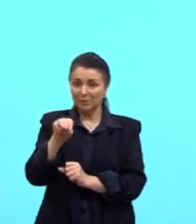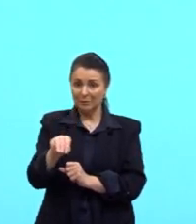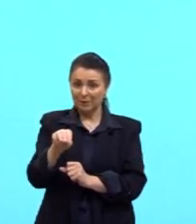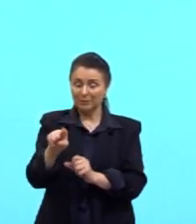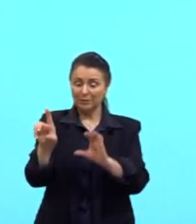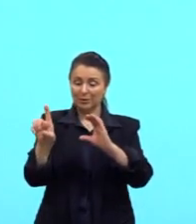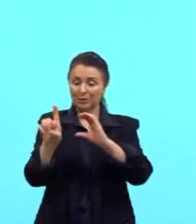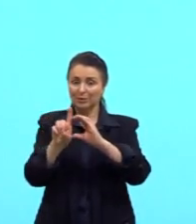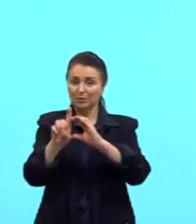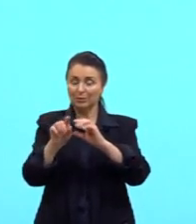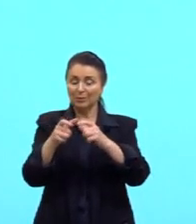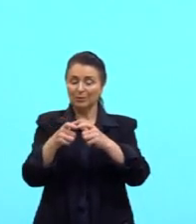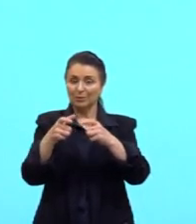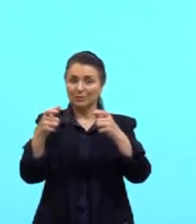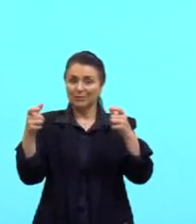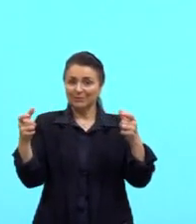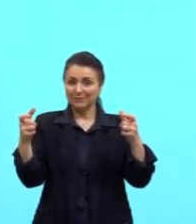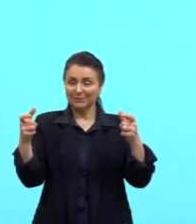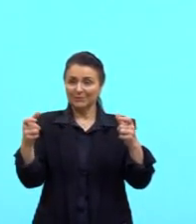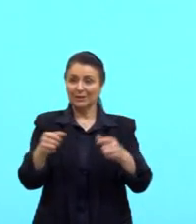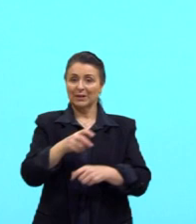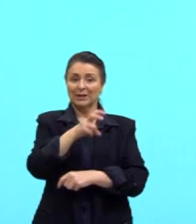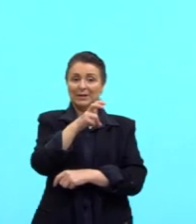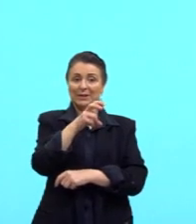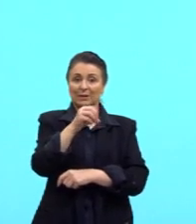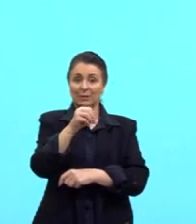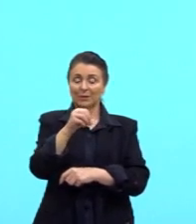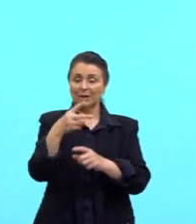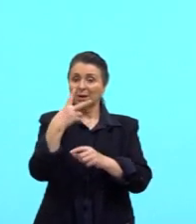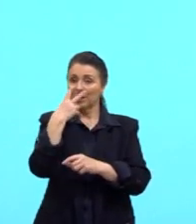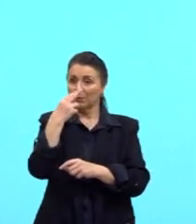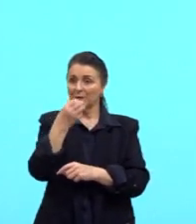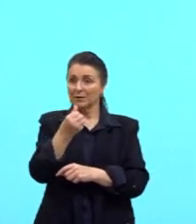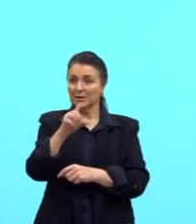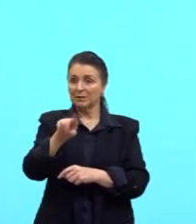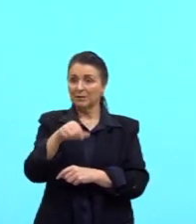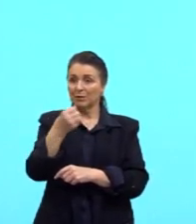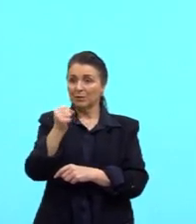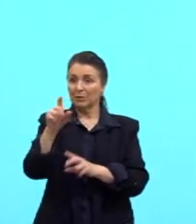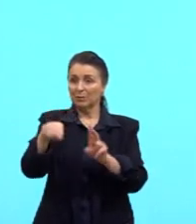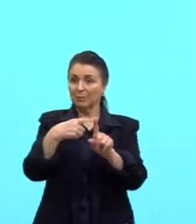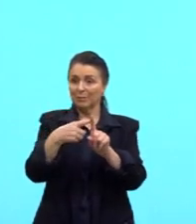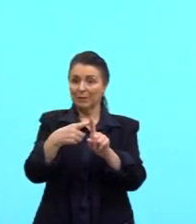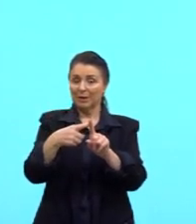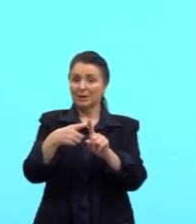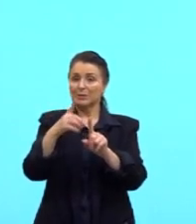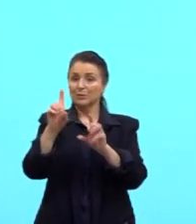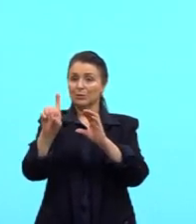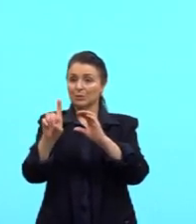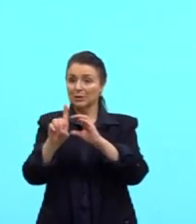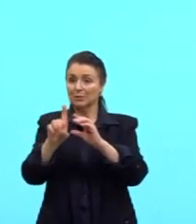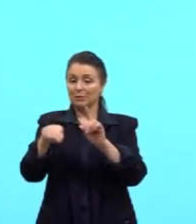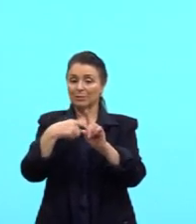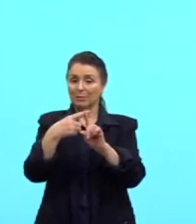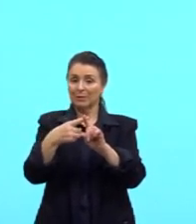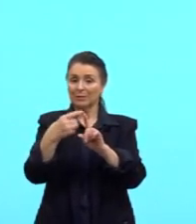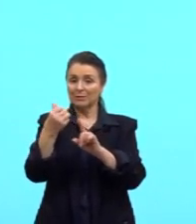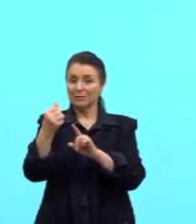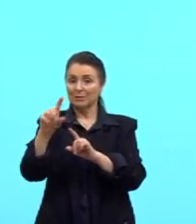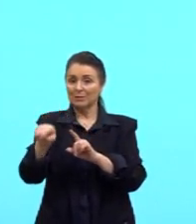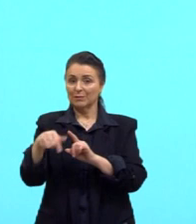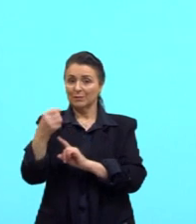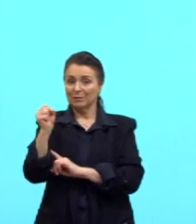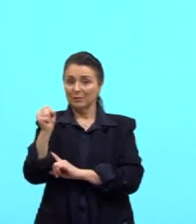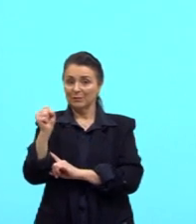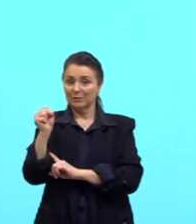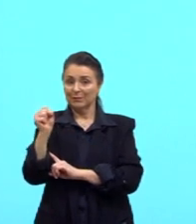o nosso diâmetro maior. Então, 50 é igual a 6,8 mais o diâmetro mais 6